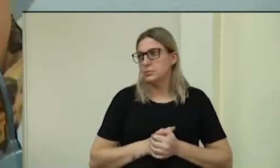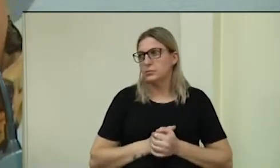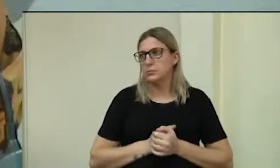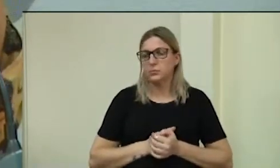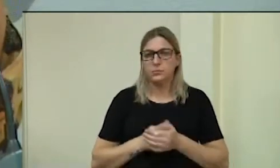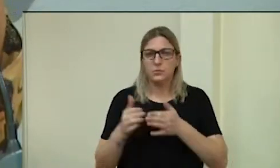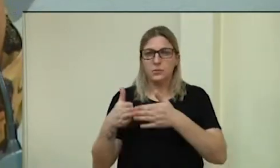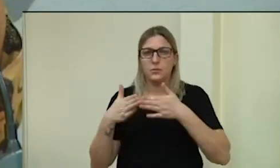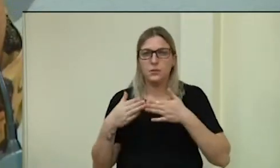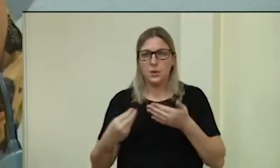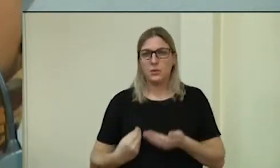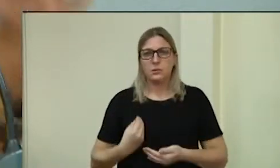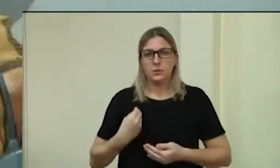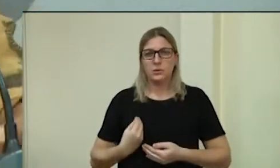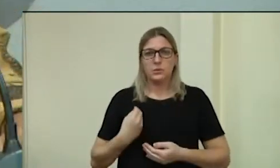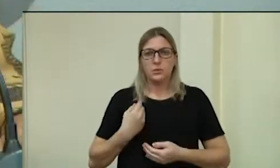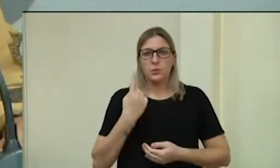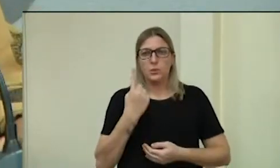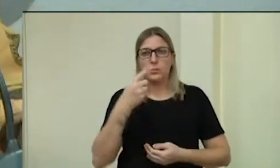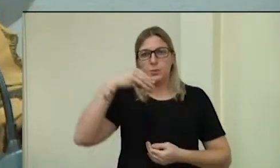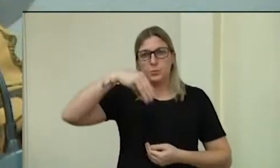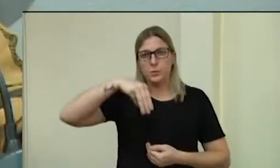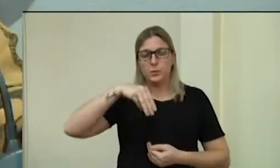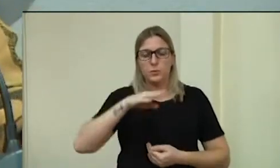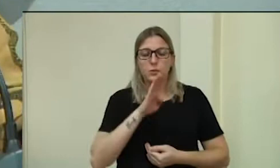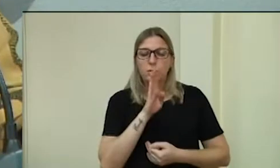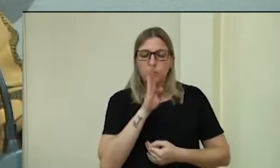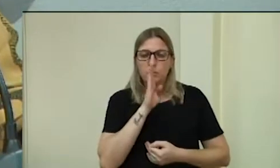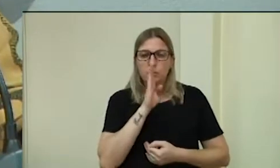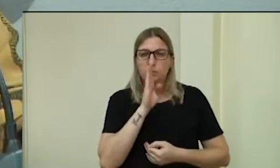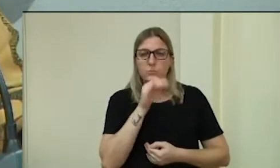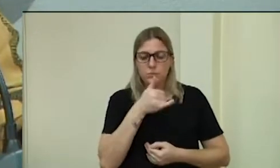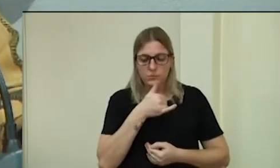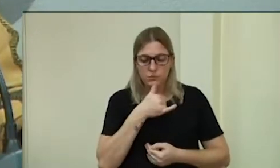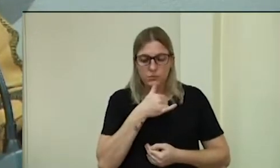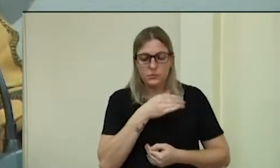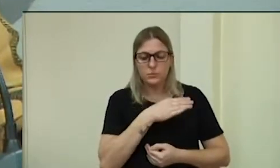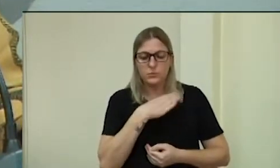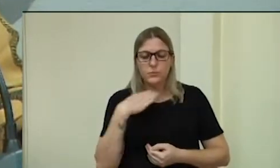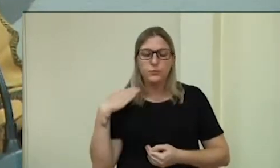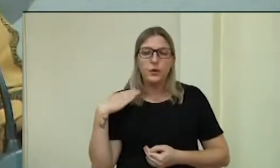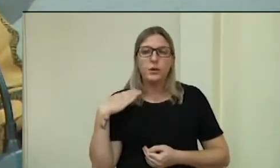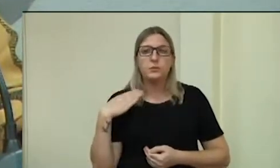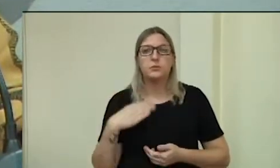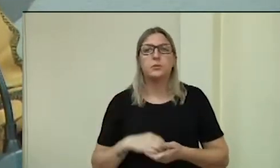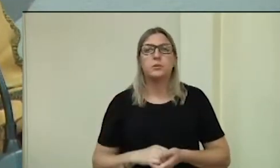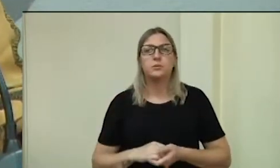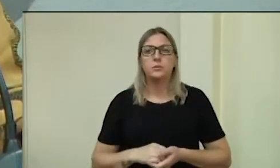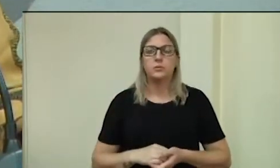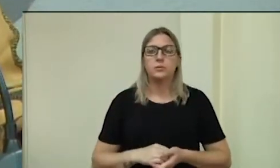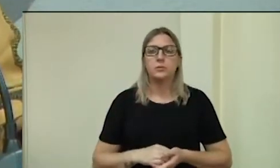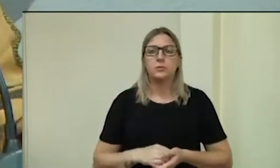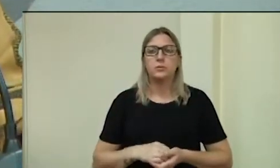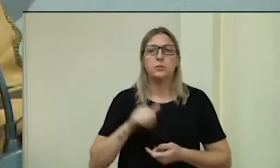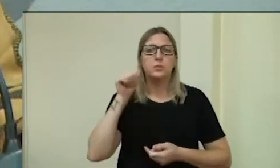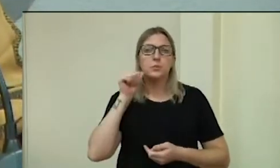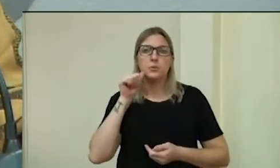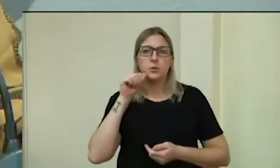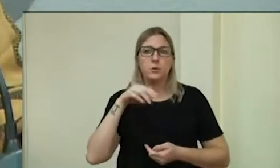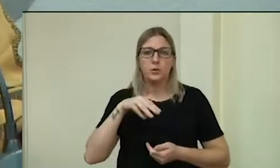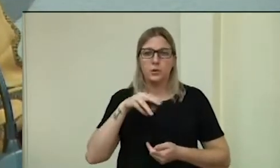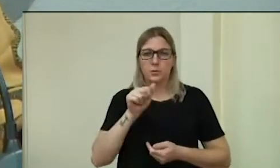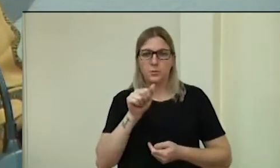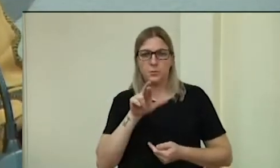Solicito aos presentes que prestemos um minuto de silêncio em pesar pelo falecimento da senhora